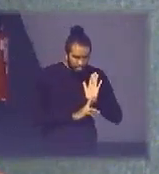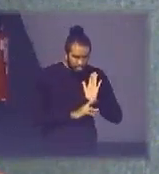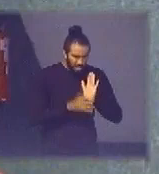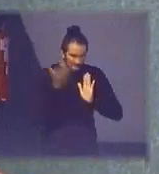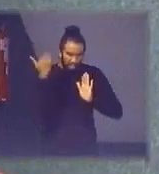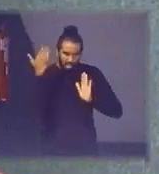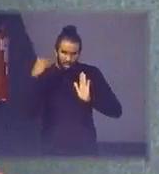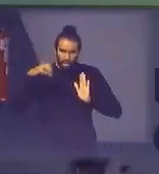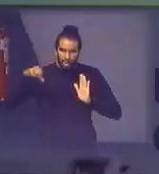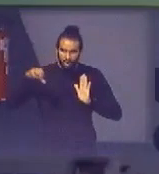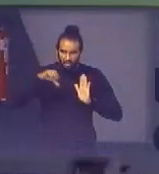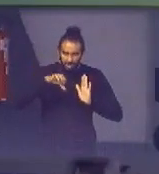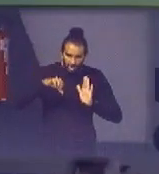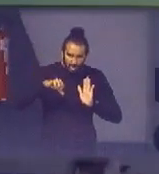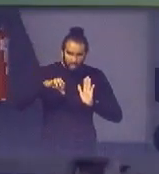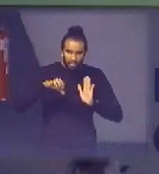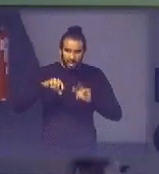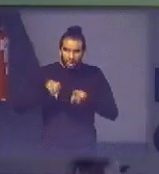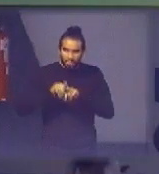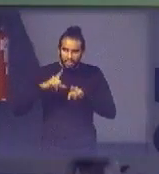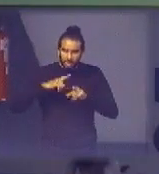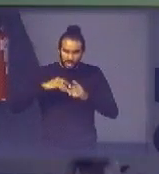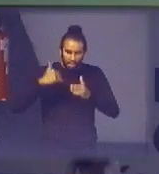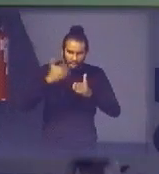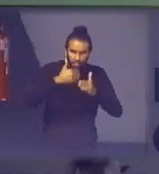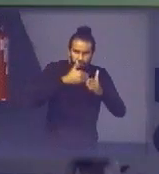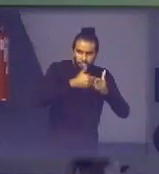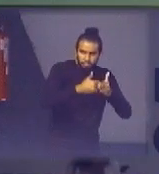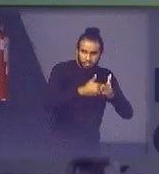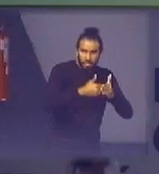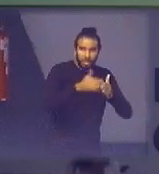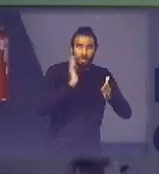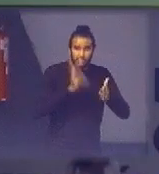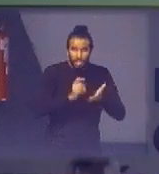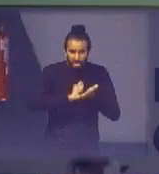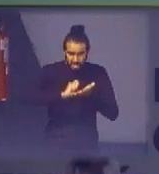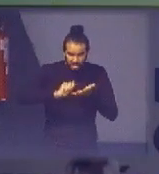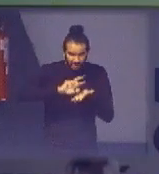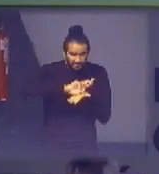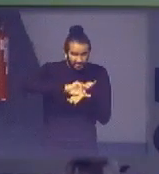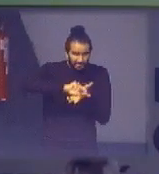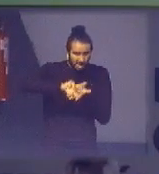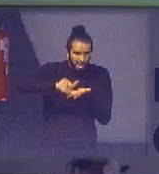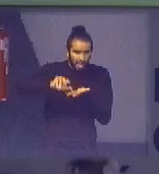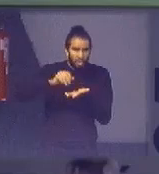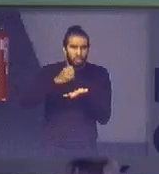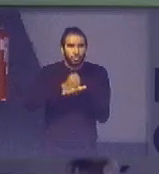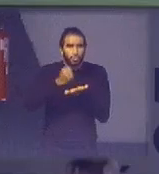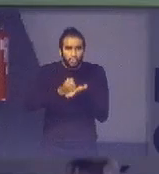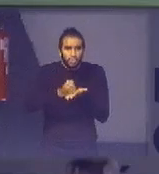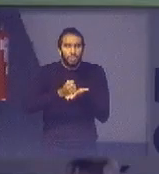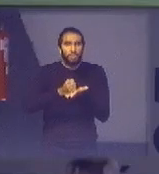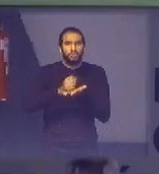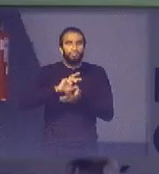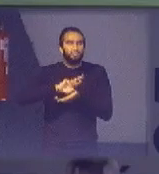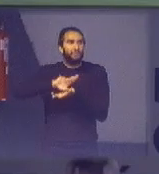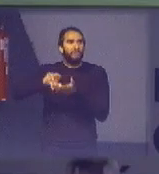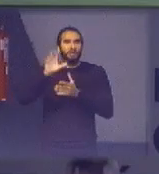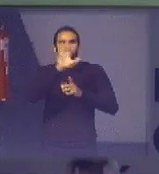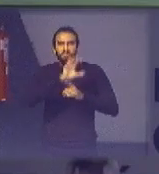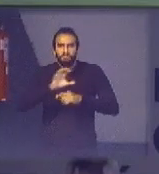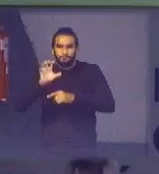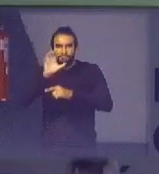99 passando por várias etapas já assinamos diversos termos de compromisso com vários estados de